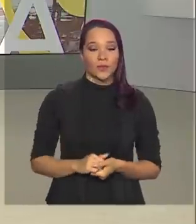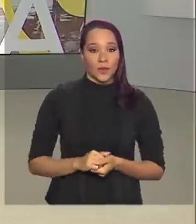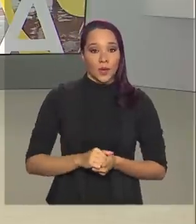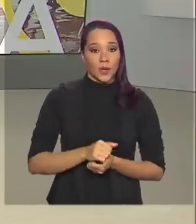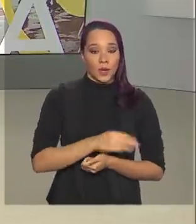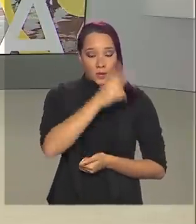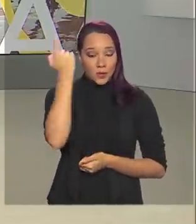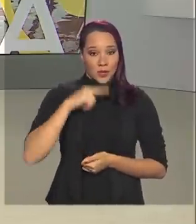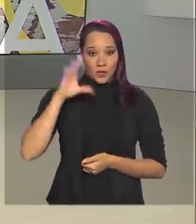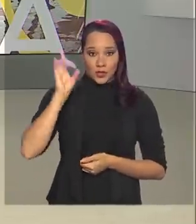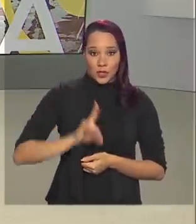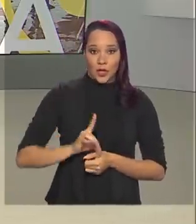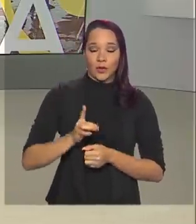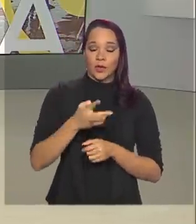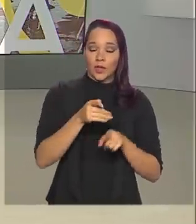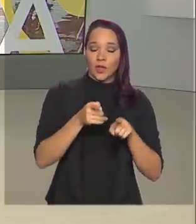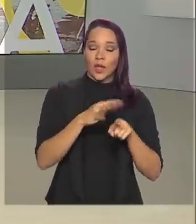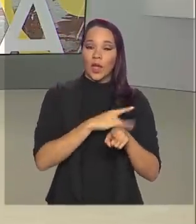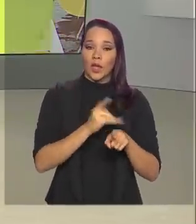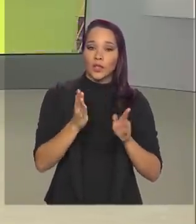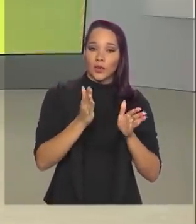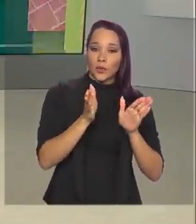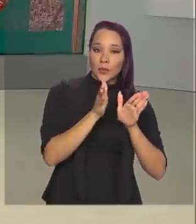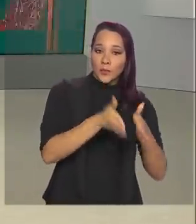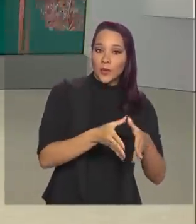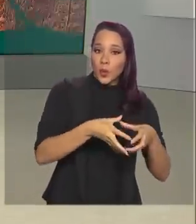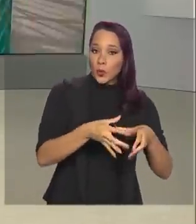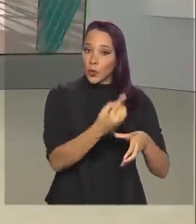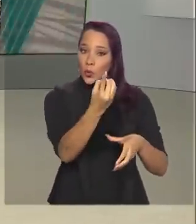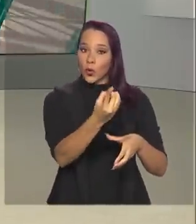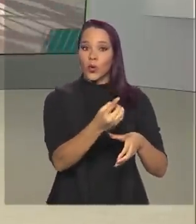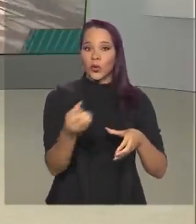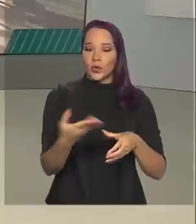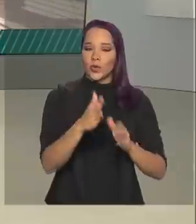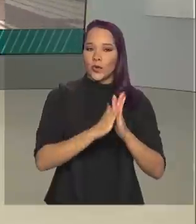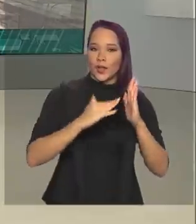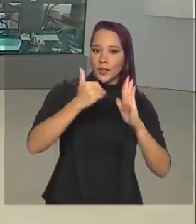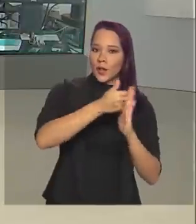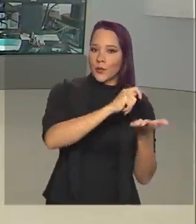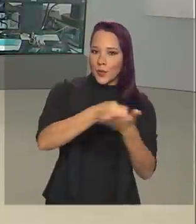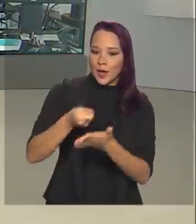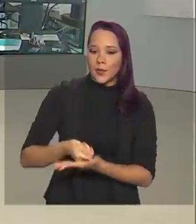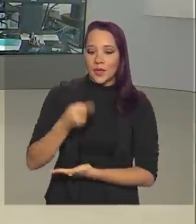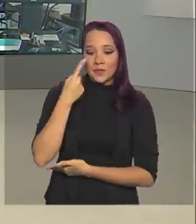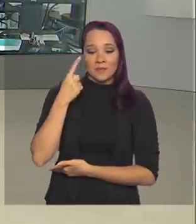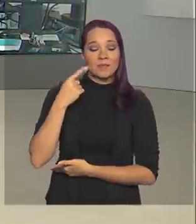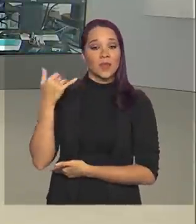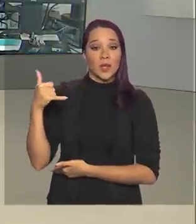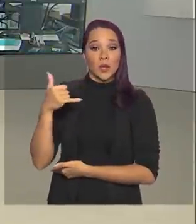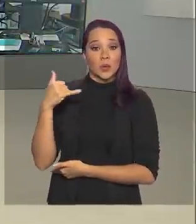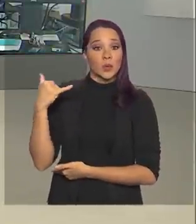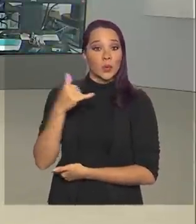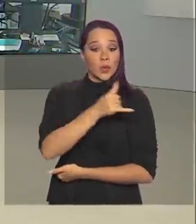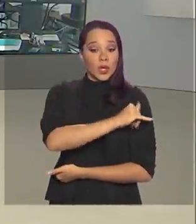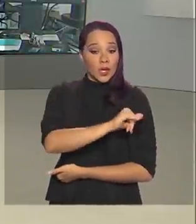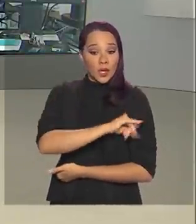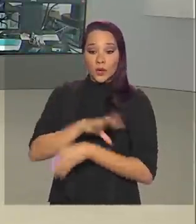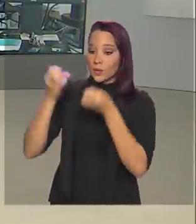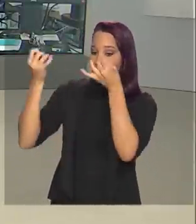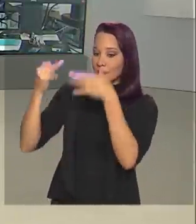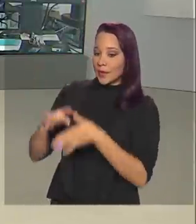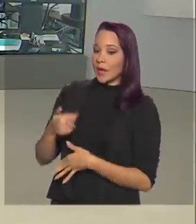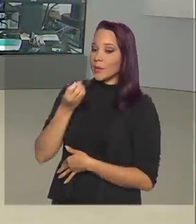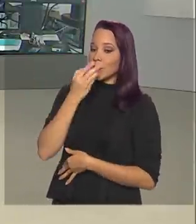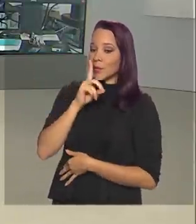beneficiários entram no ciclo 1 do novo calendário de pagamento. Vamos, então, ao Rio de Janeiro. Cláudia Boiunga conta para a gente os detalhes. Oi,